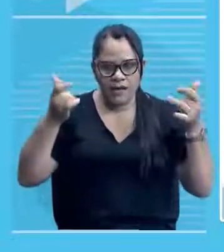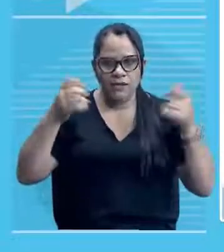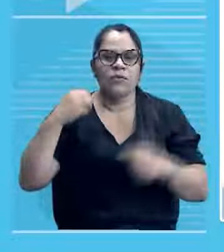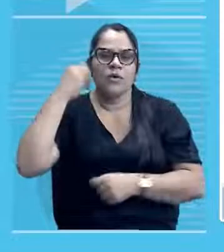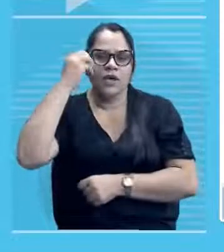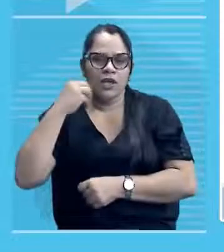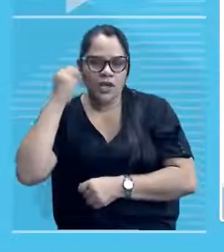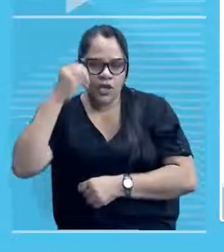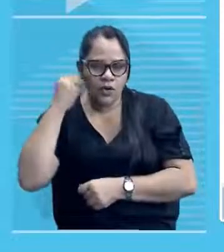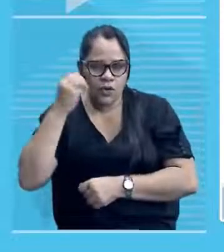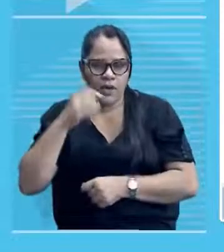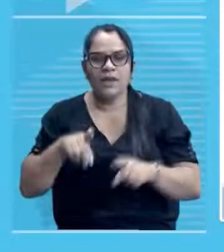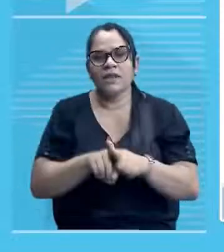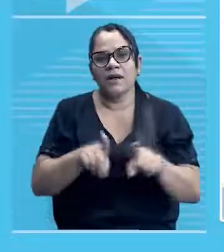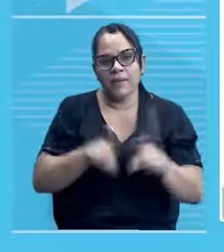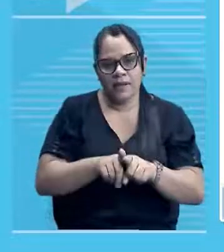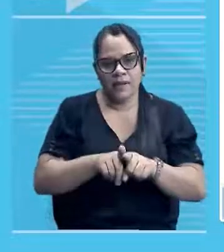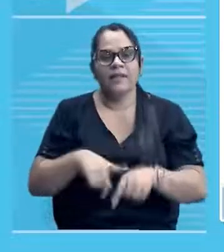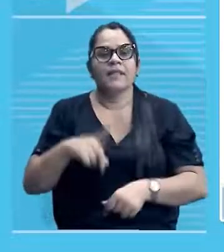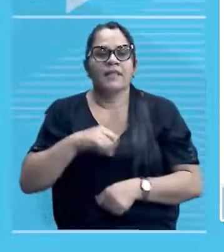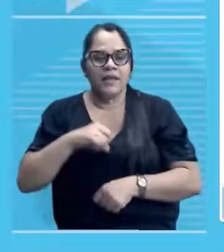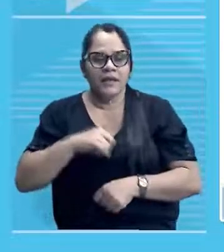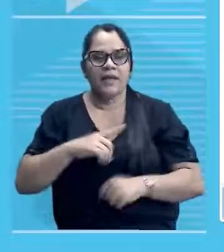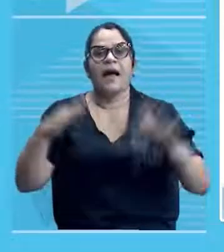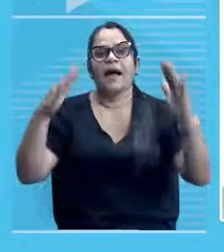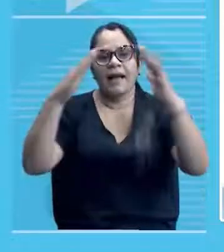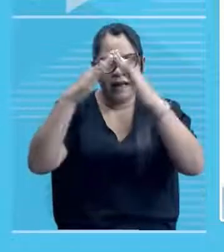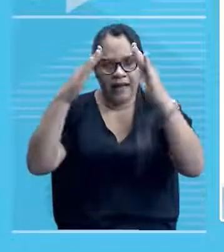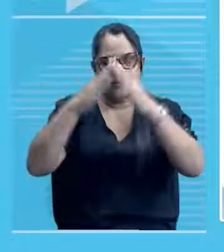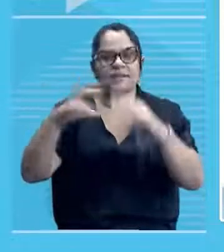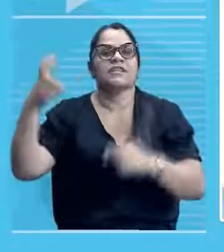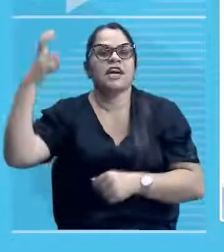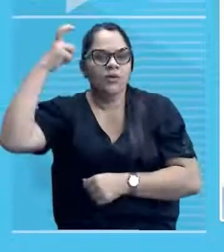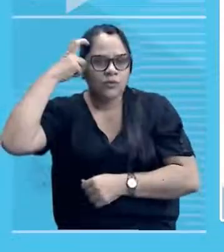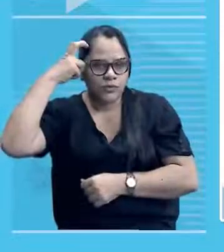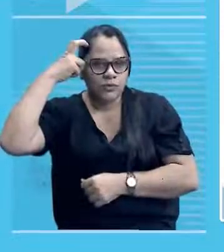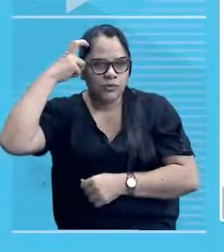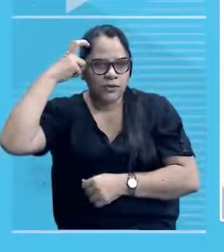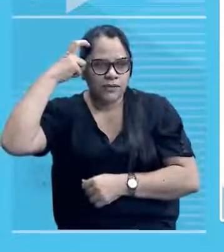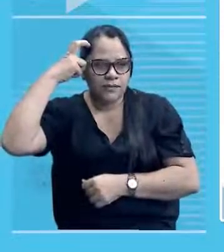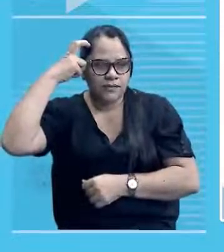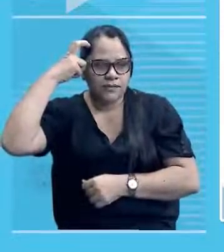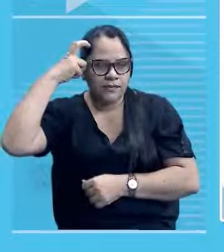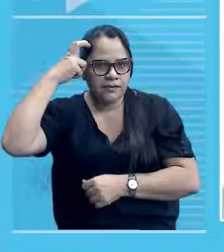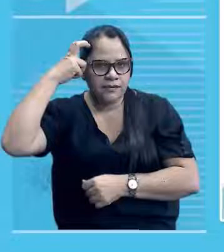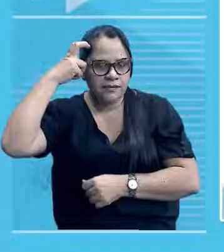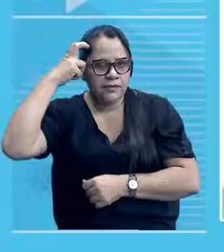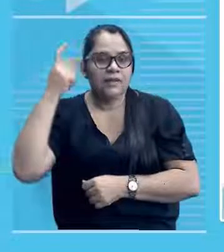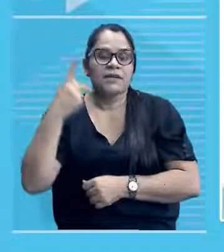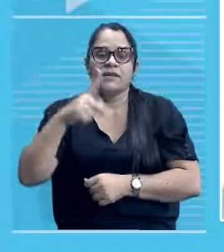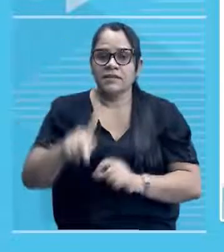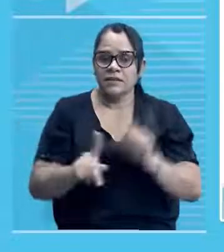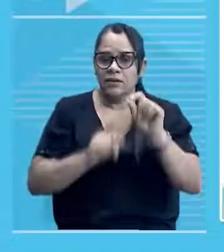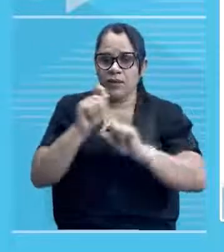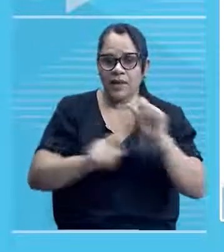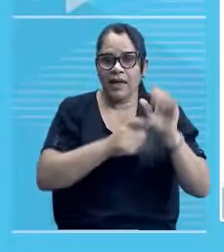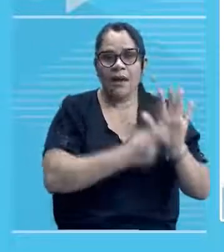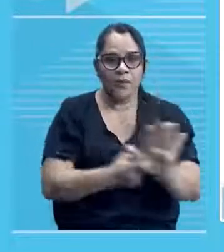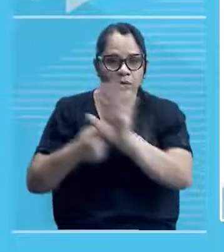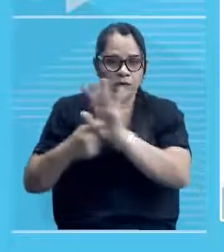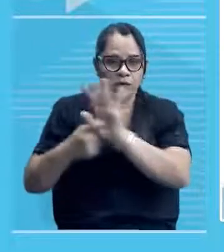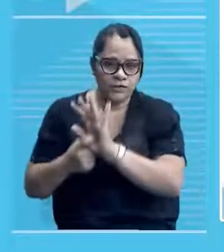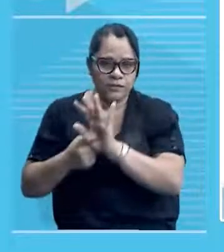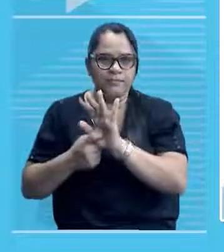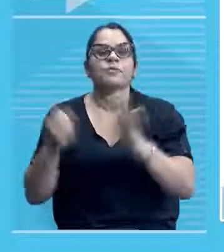em Corrente também, são exemplos aí de patrimônios culturais do nosso estado, além do Teatro de